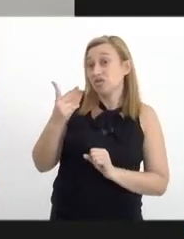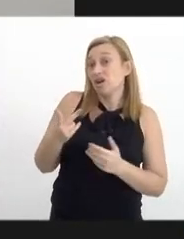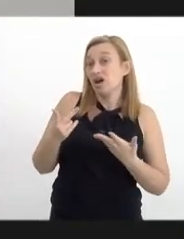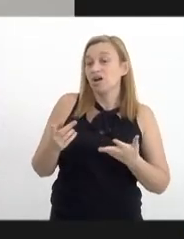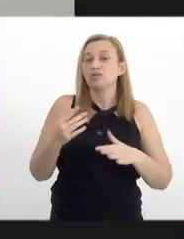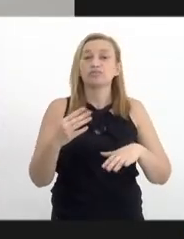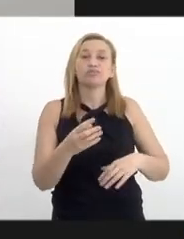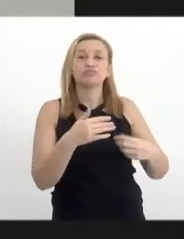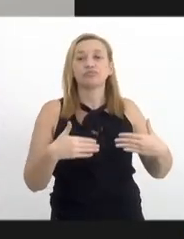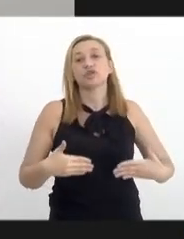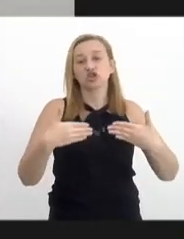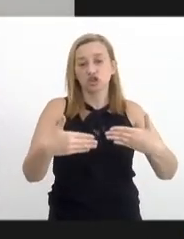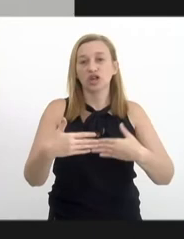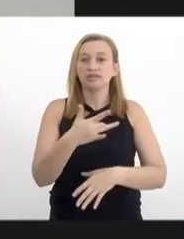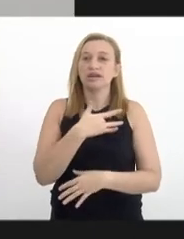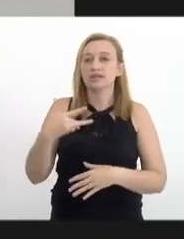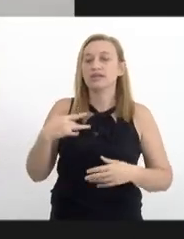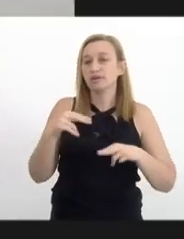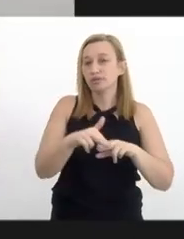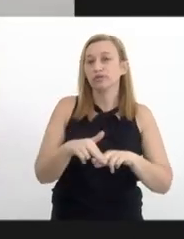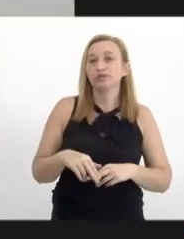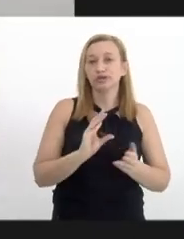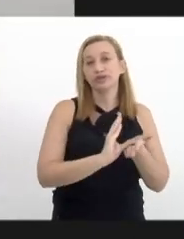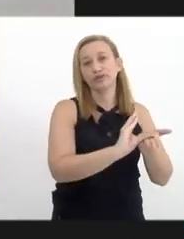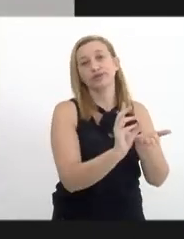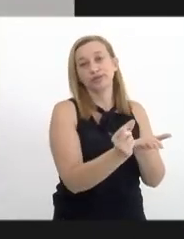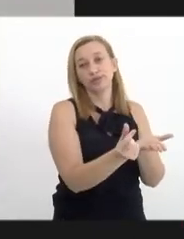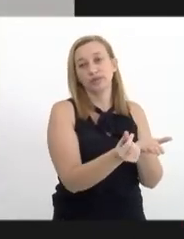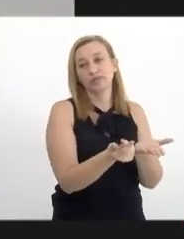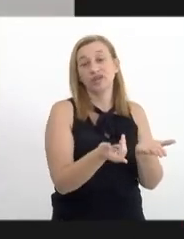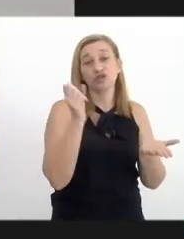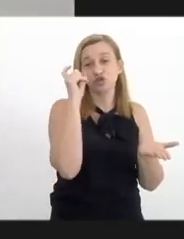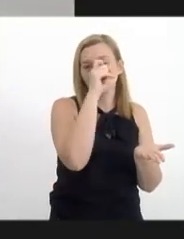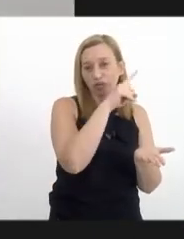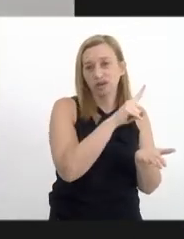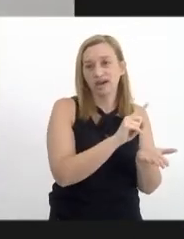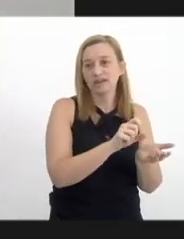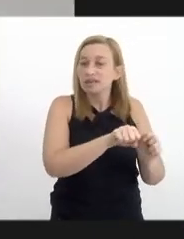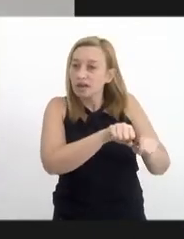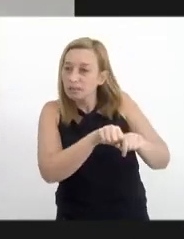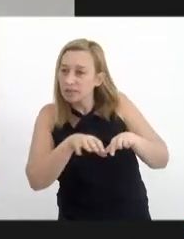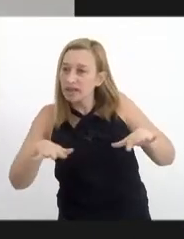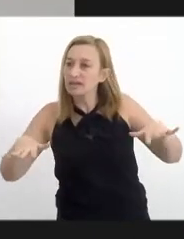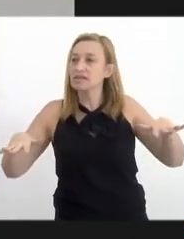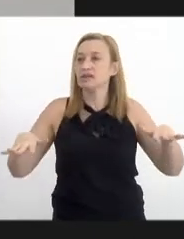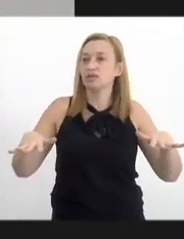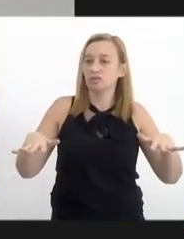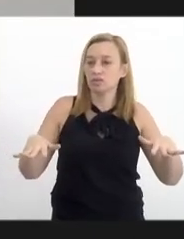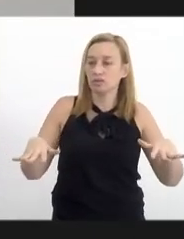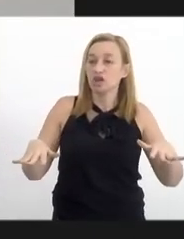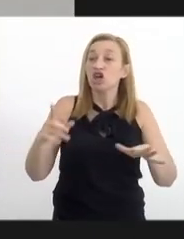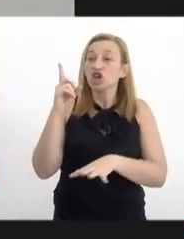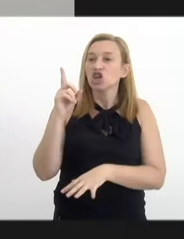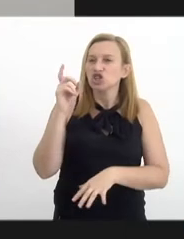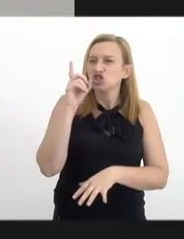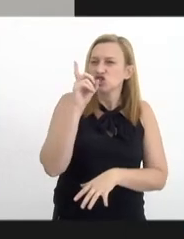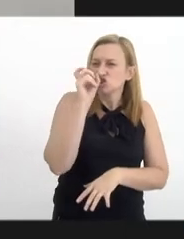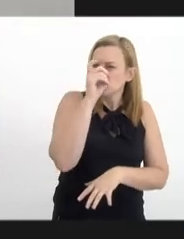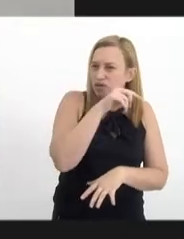Ministério da Saúde por motivos orçamentários tem tido dificuldade na ampliação da rede de atenção psicossocial. Isso dificulta